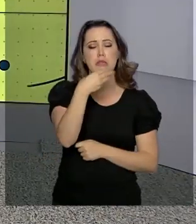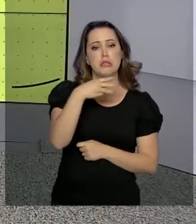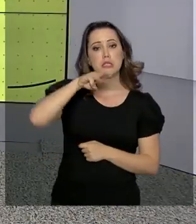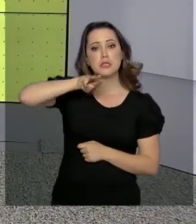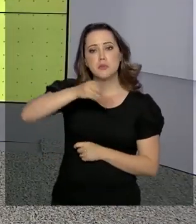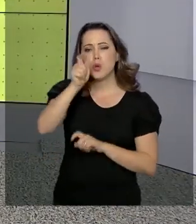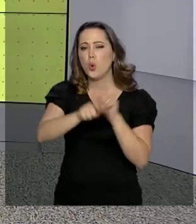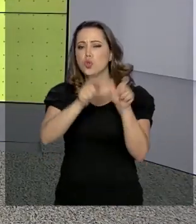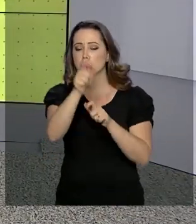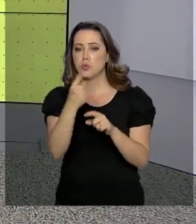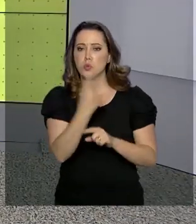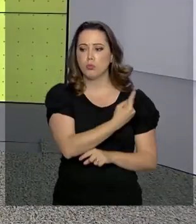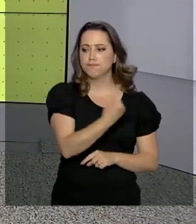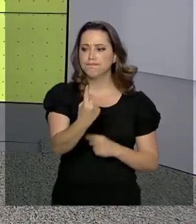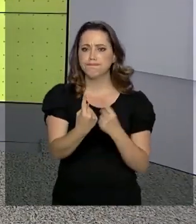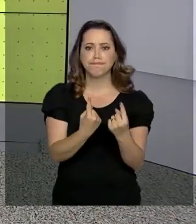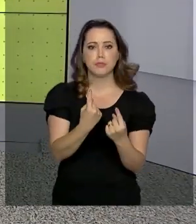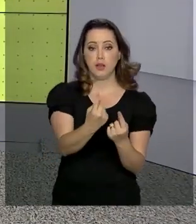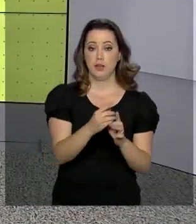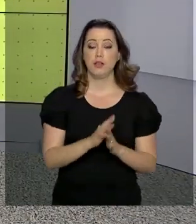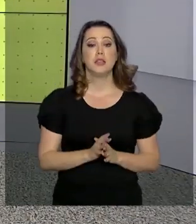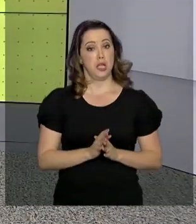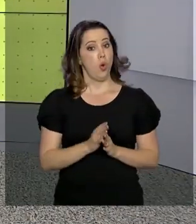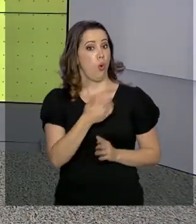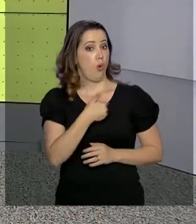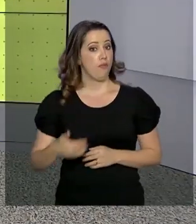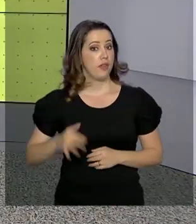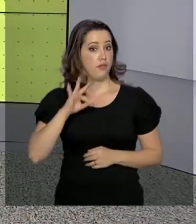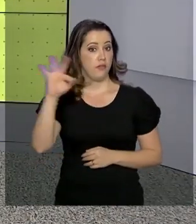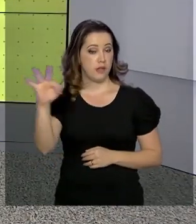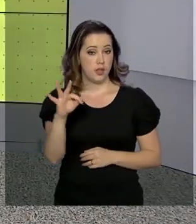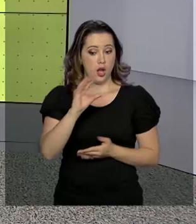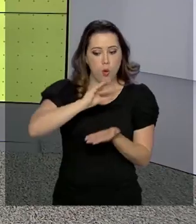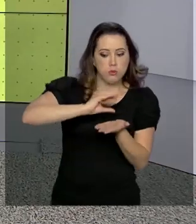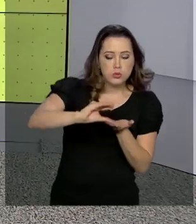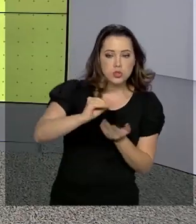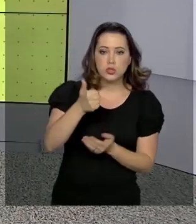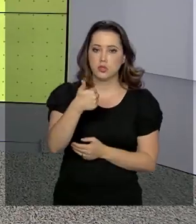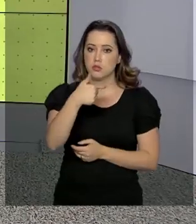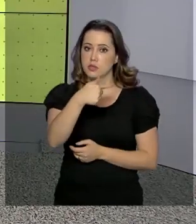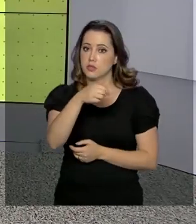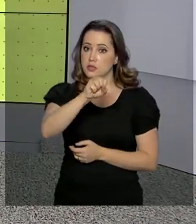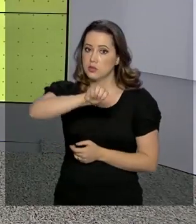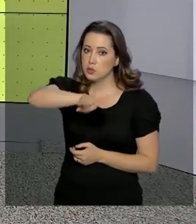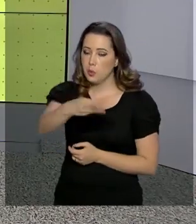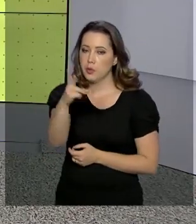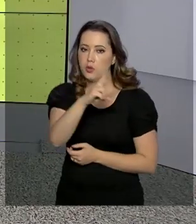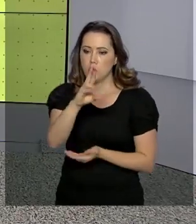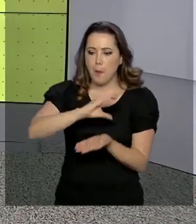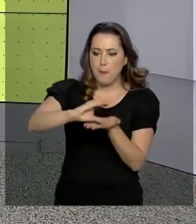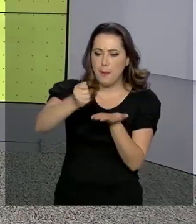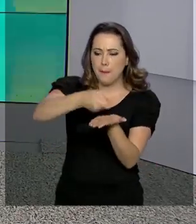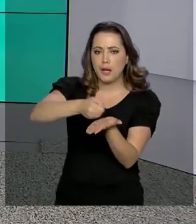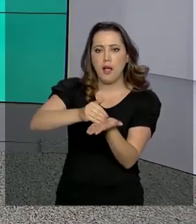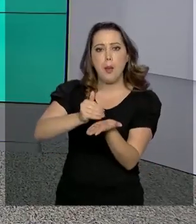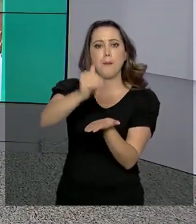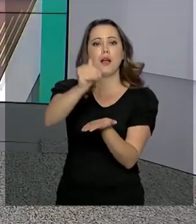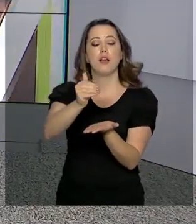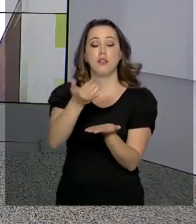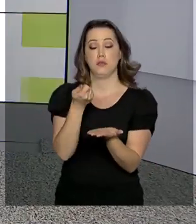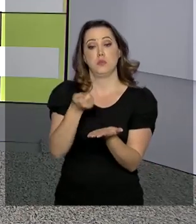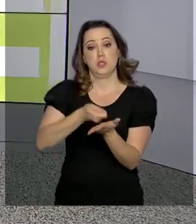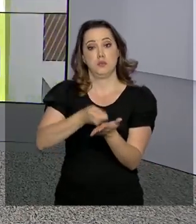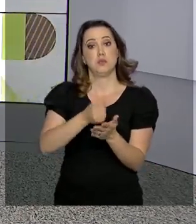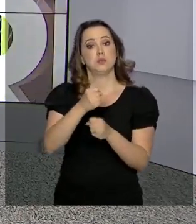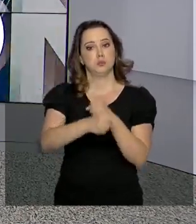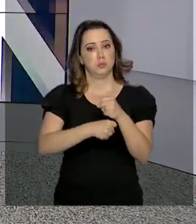contrapartida, o governo federal vai repassar 178 milhões de reais a mais para o custeio dessas unidades em